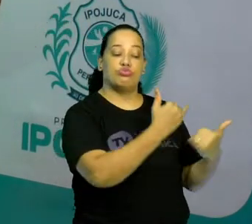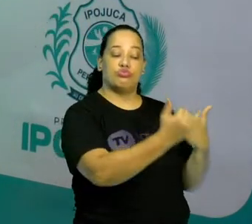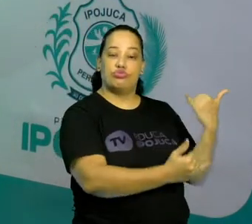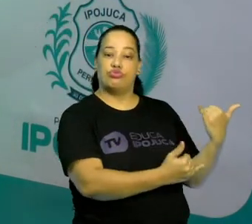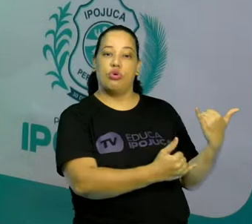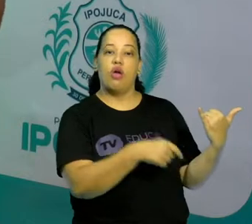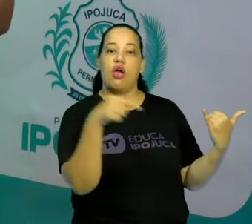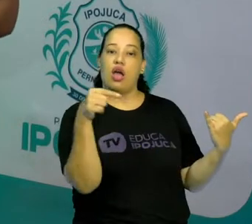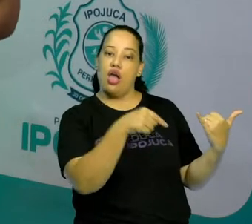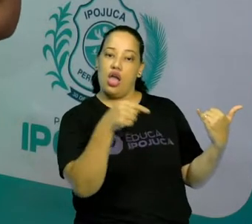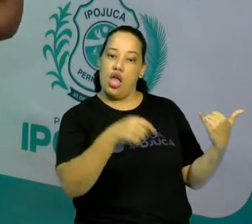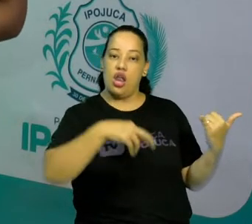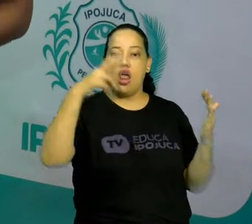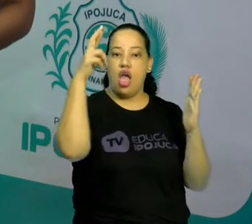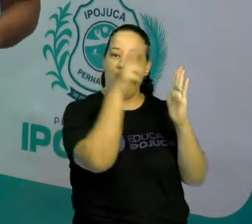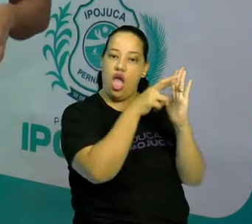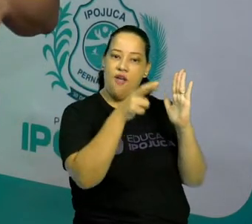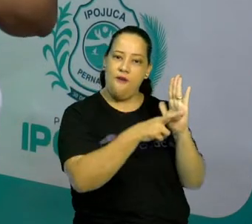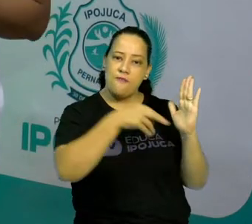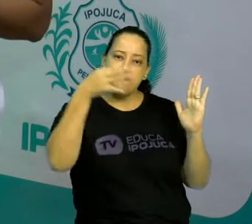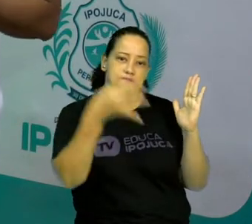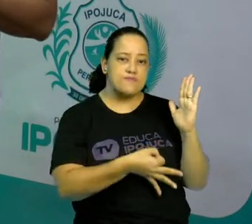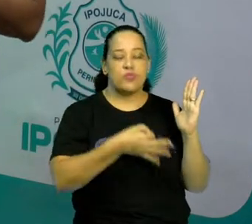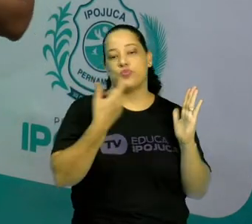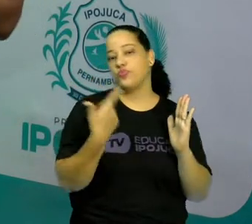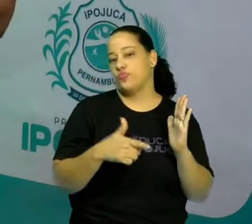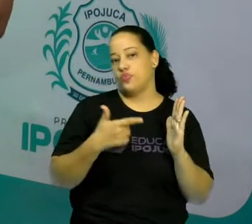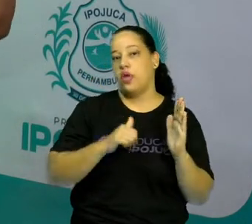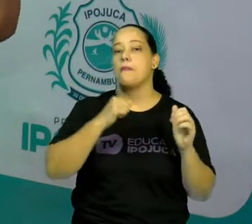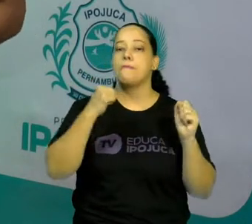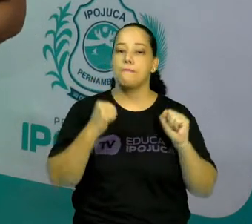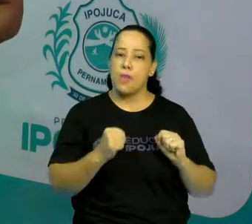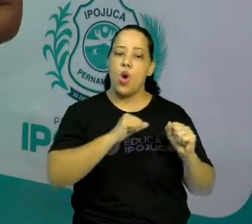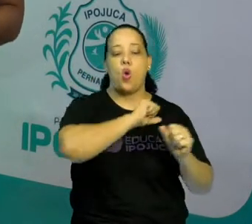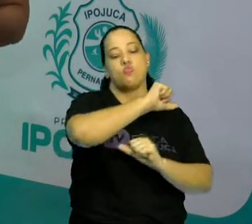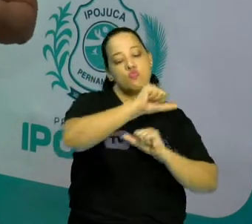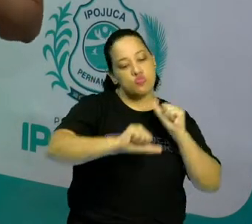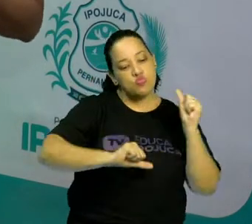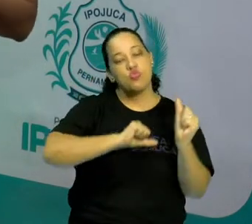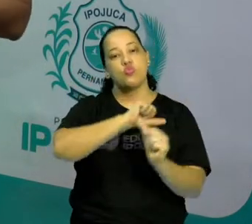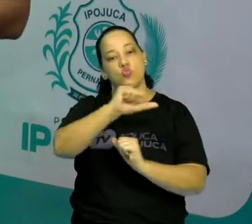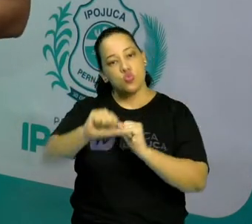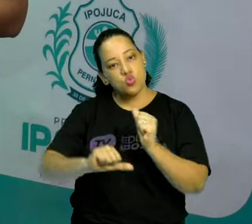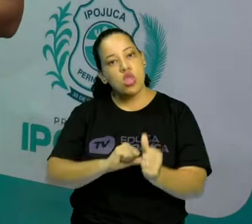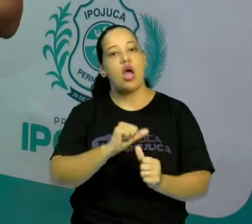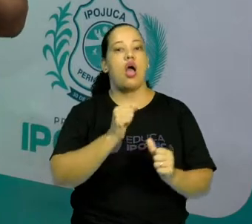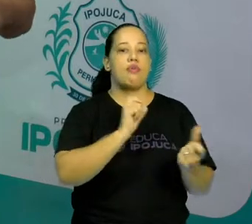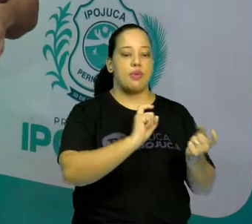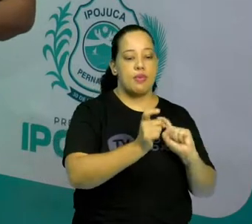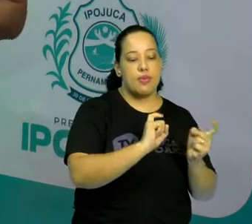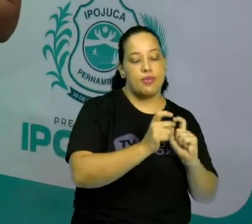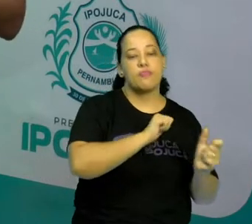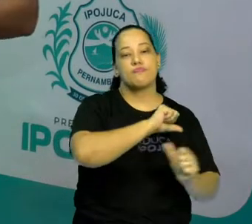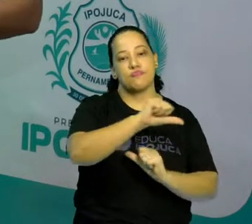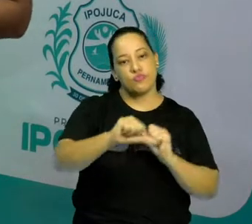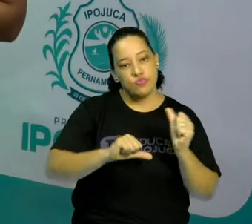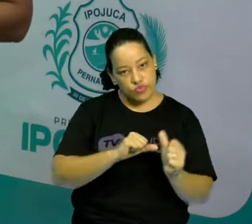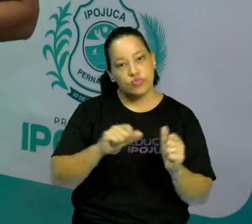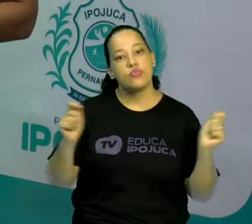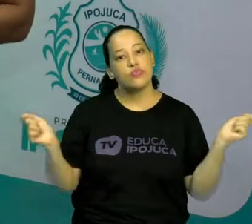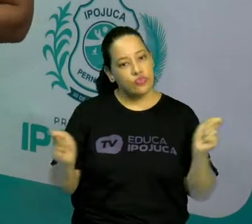regras fixas. Ele tem regras que podem ser negociadas, que podem ser refeitas, que podem ser